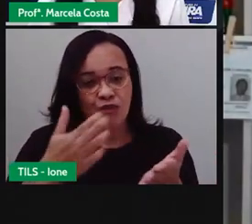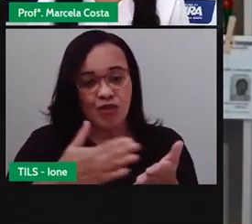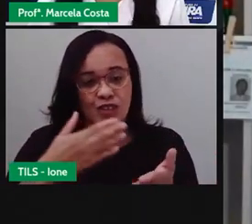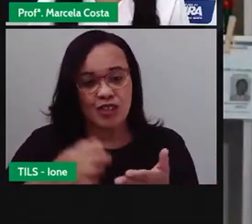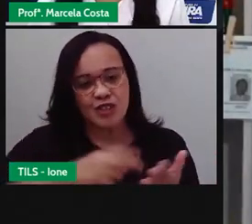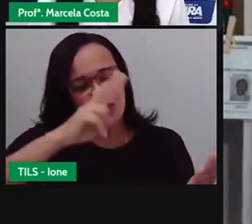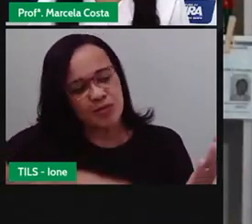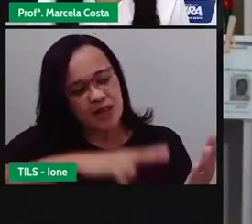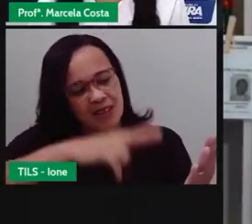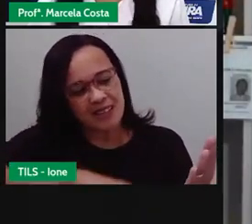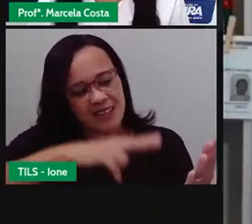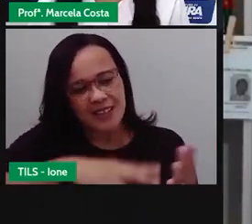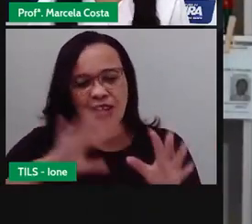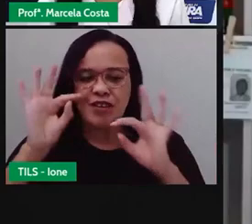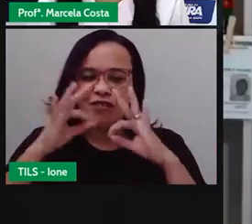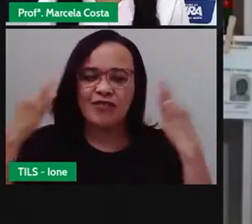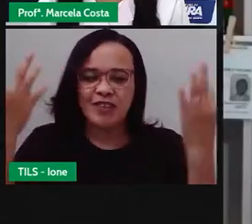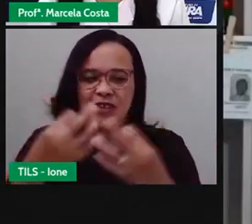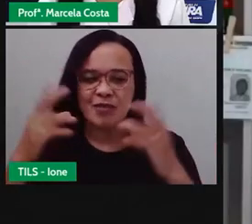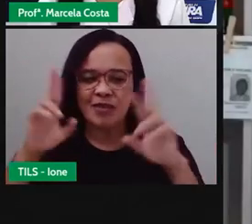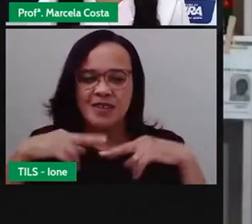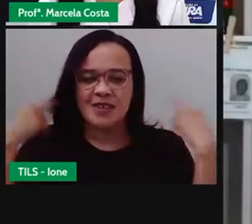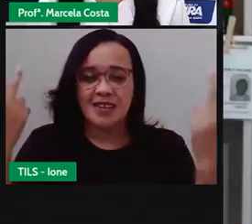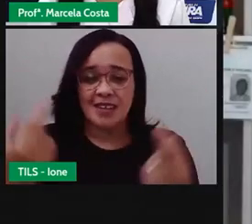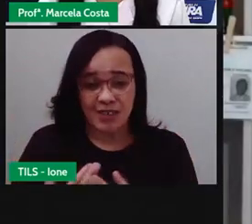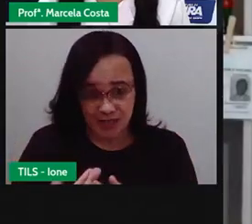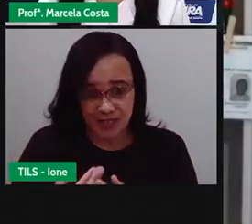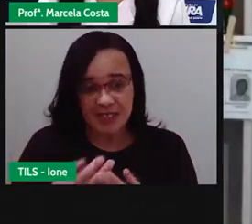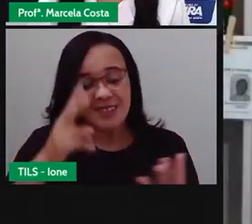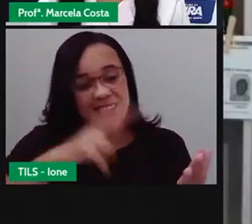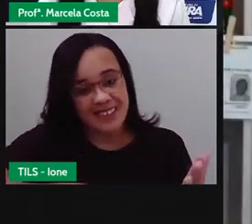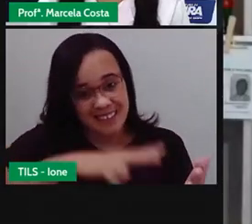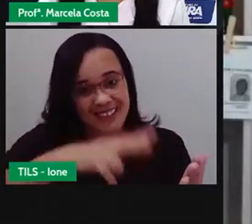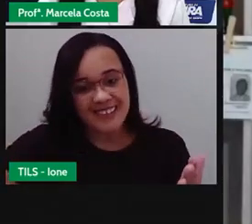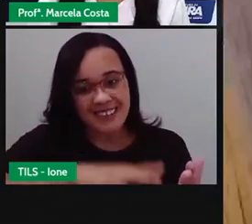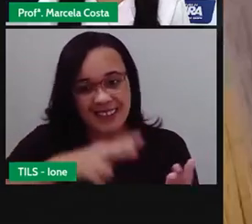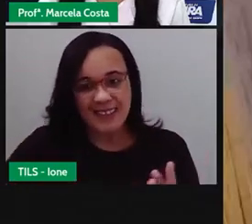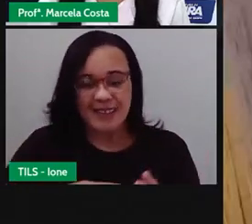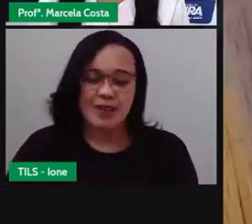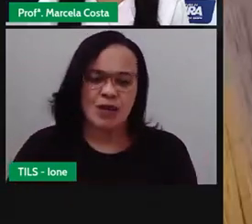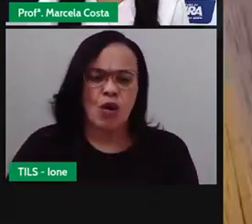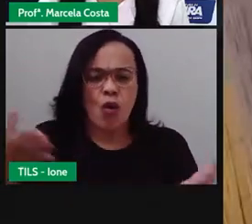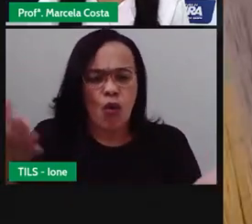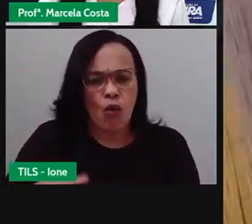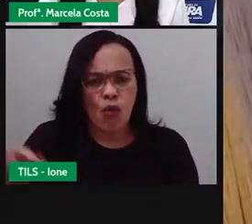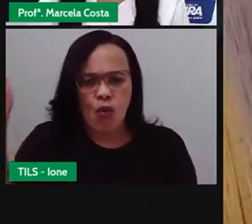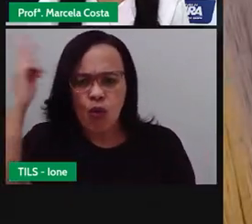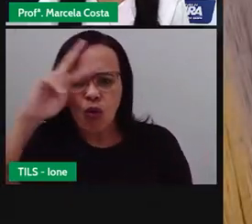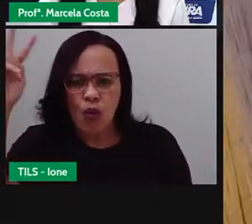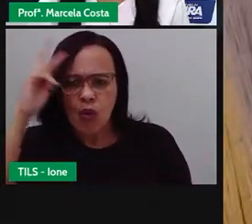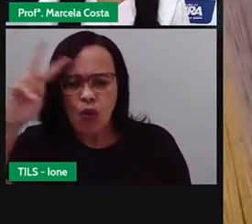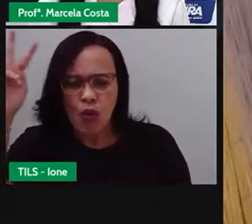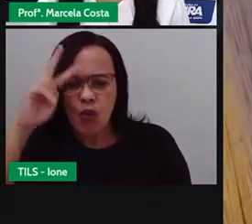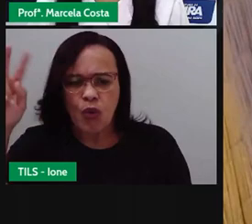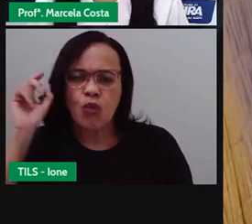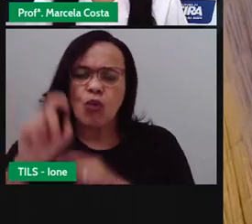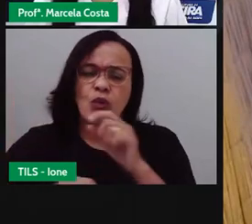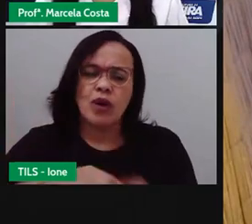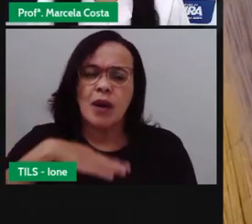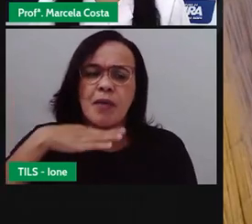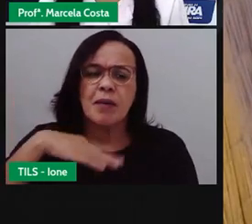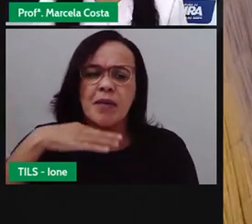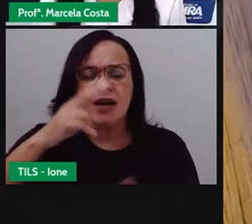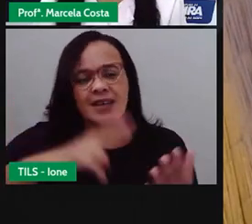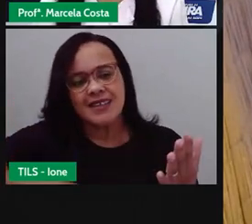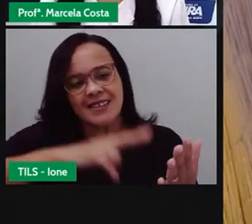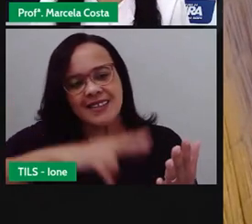família reunida, divertia os travadeiros. Ainda hoje, eu ainda lembro, minha mãe lendo pra gente, história de